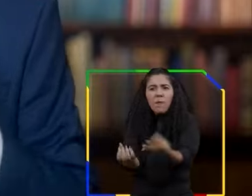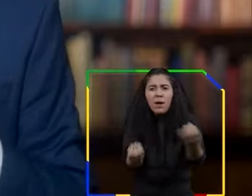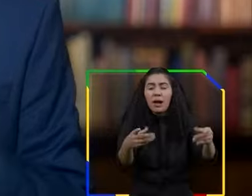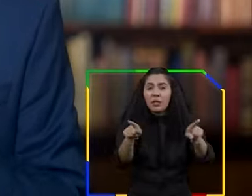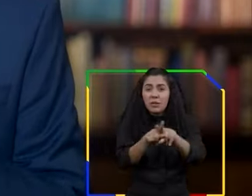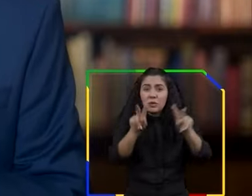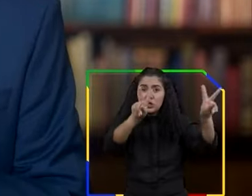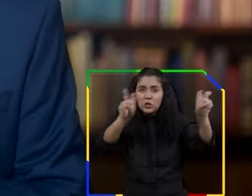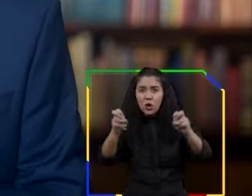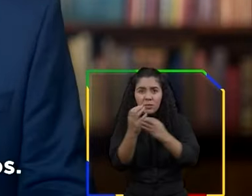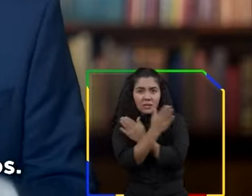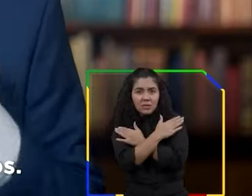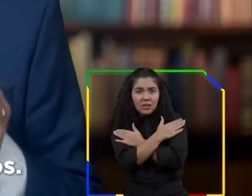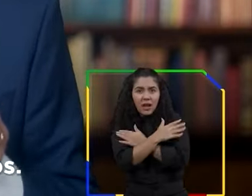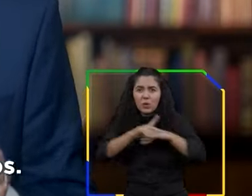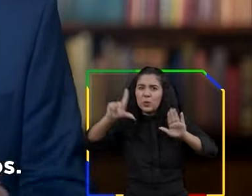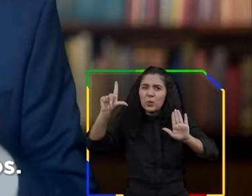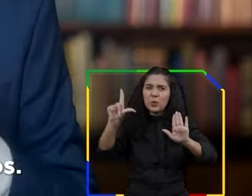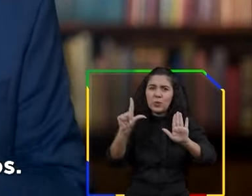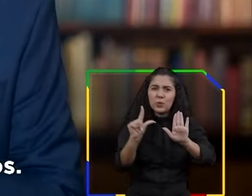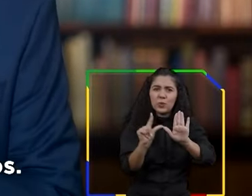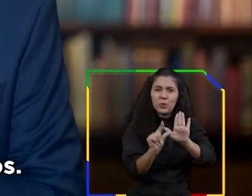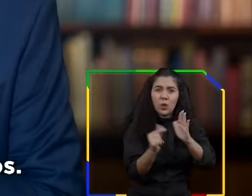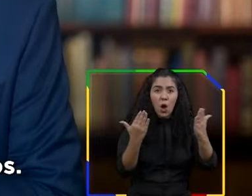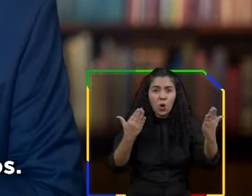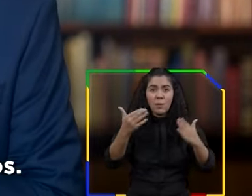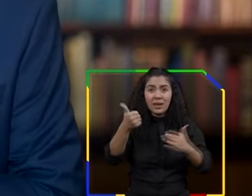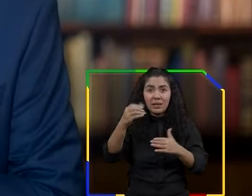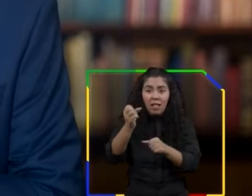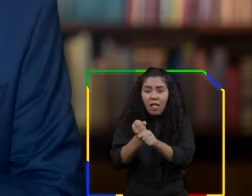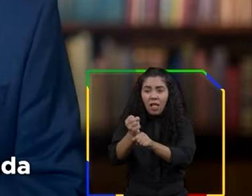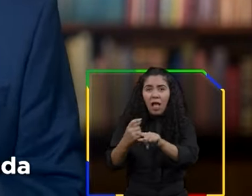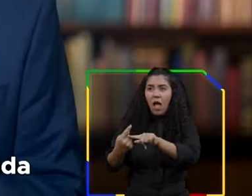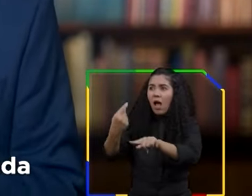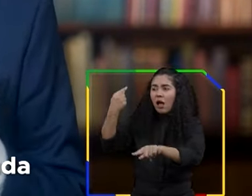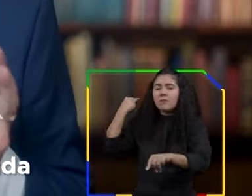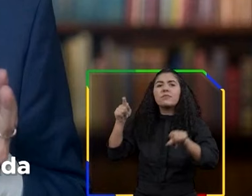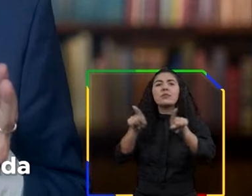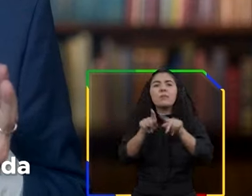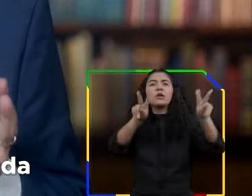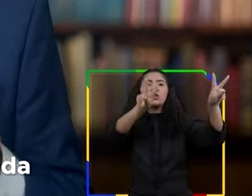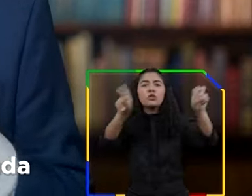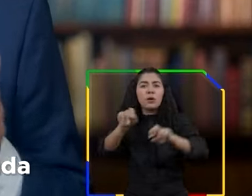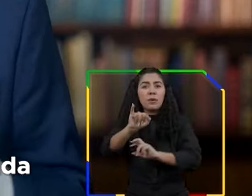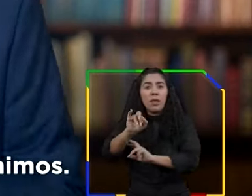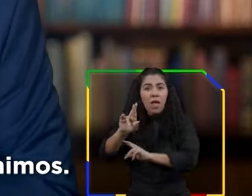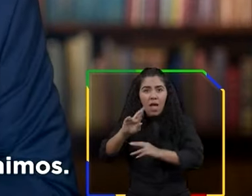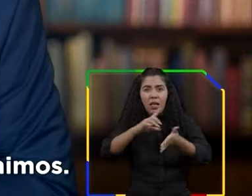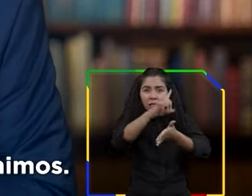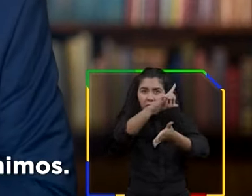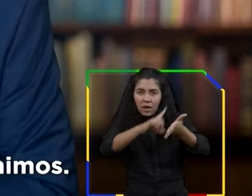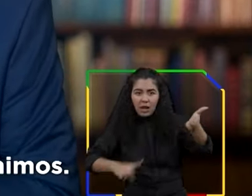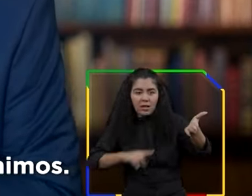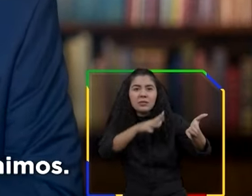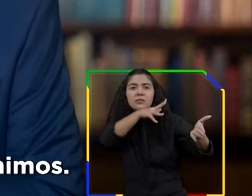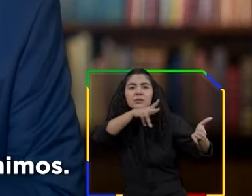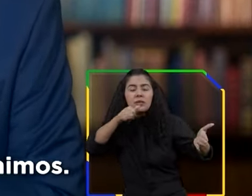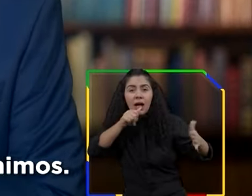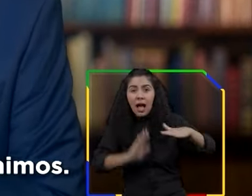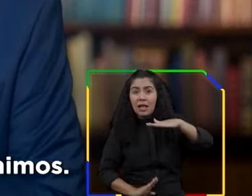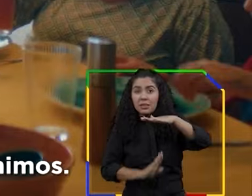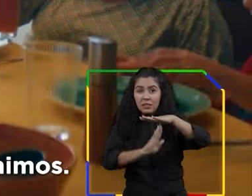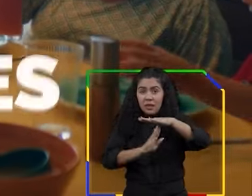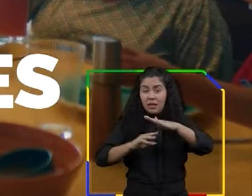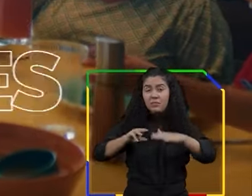e a taxa de desemprego é a menor dos últimos 10 anos. Incentamos do imposto de renda quem ganha até dois salários